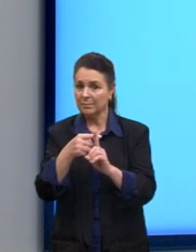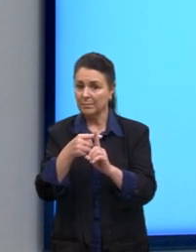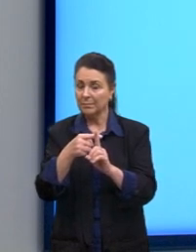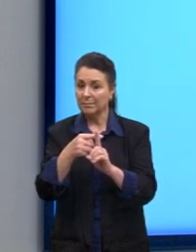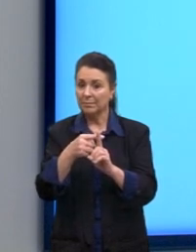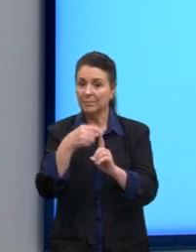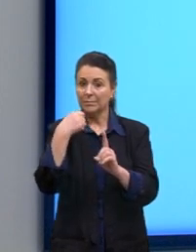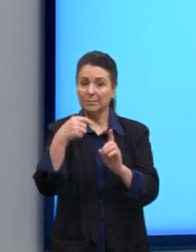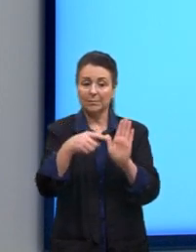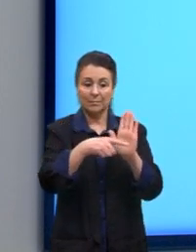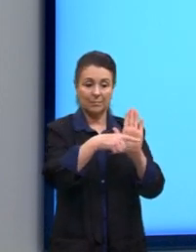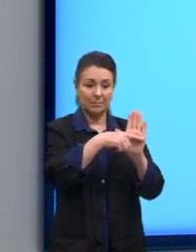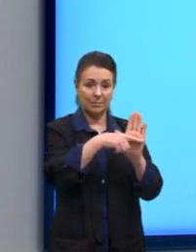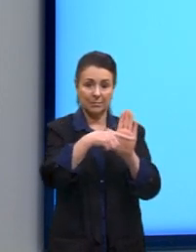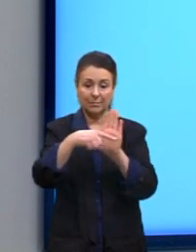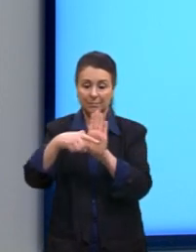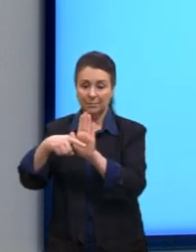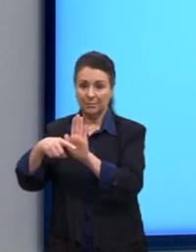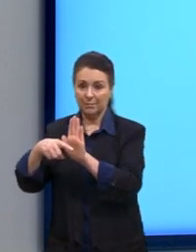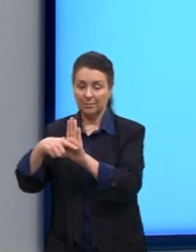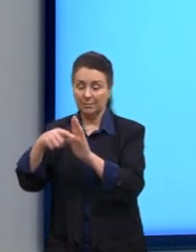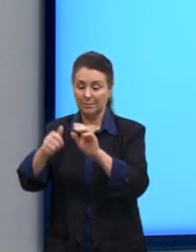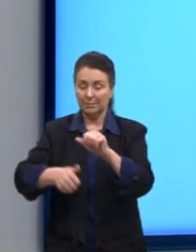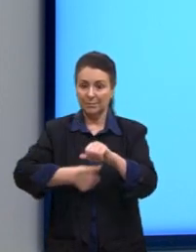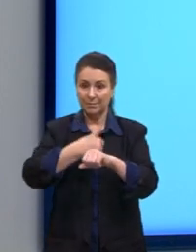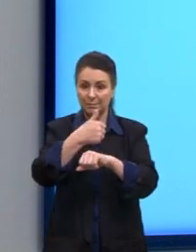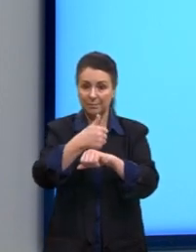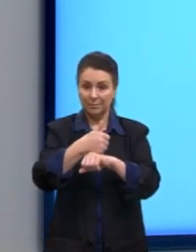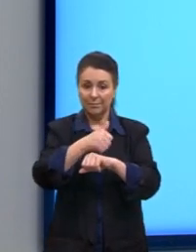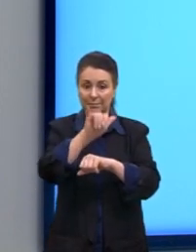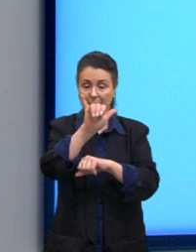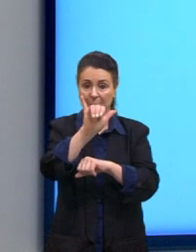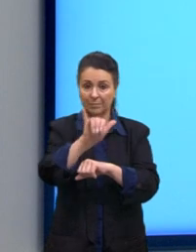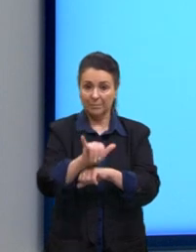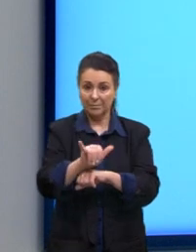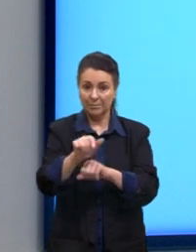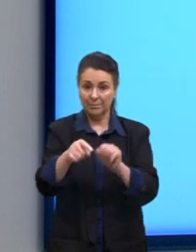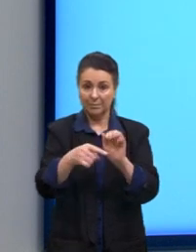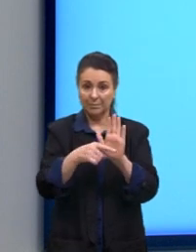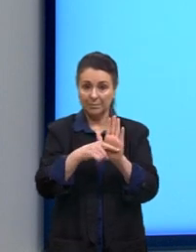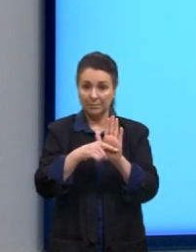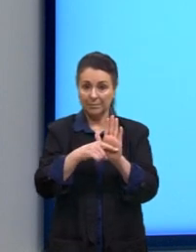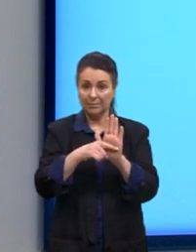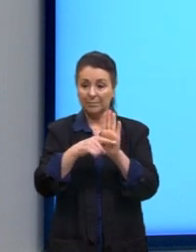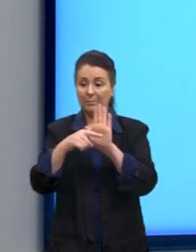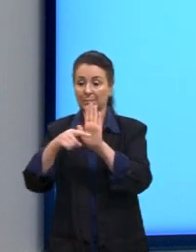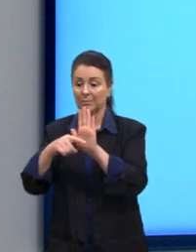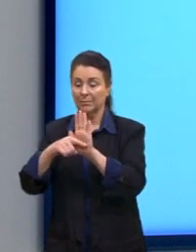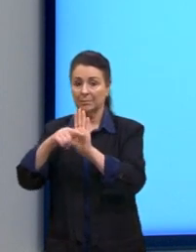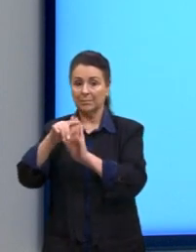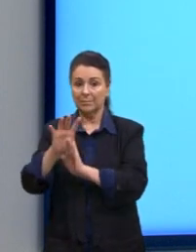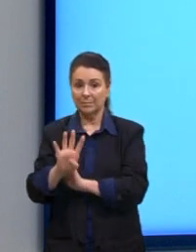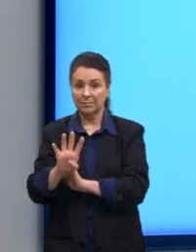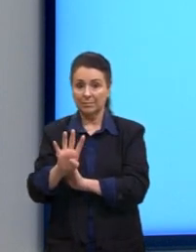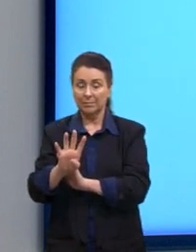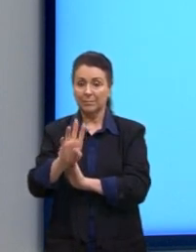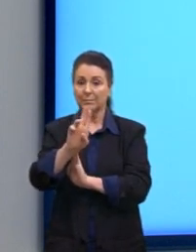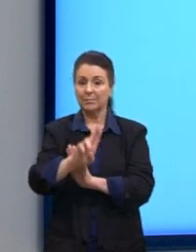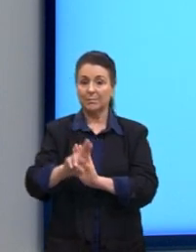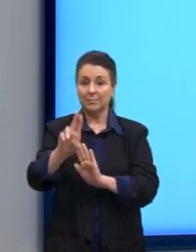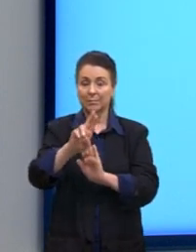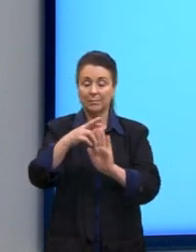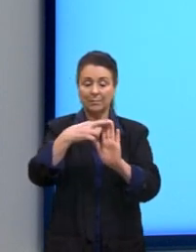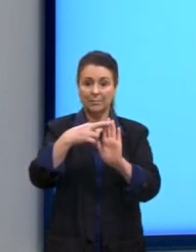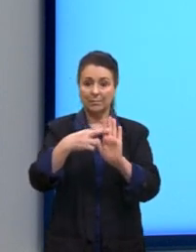menos, né? Então, nós vamos substituir y menos menos 4. Aplicando a regrinha, gente